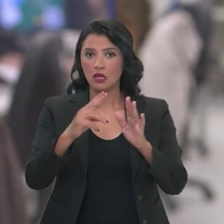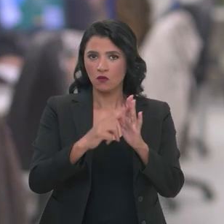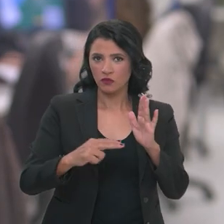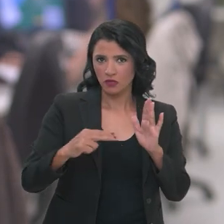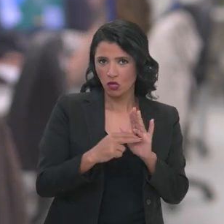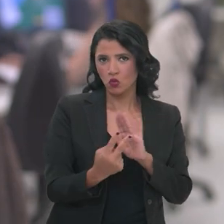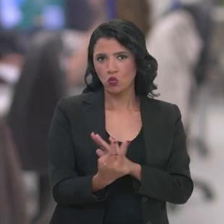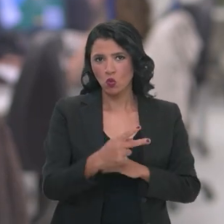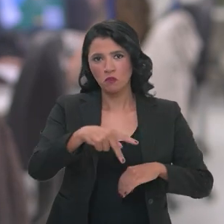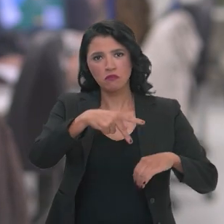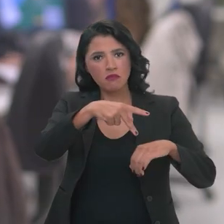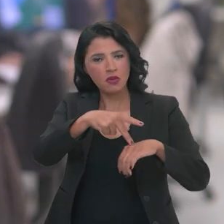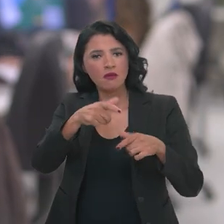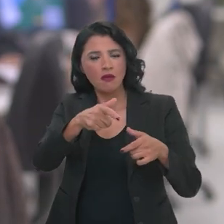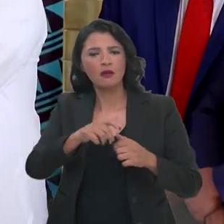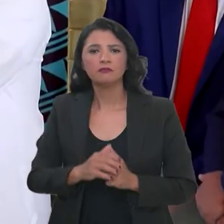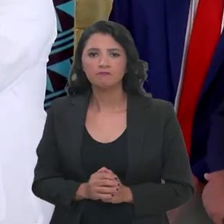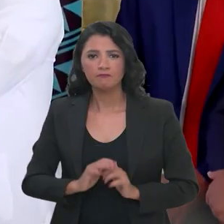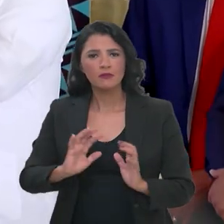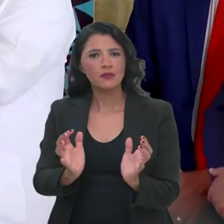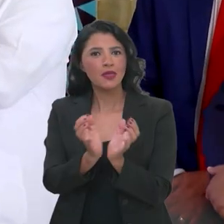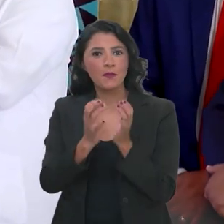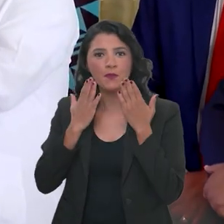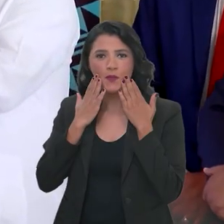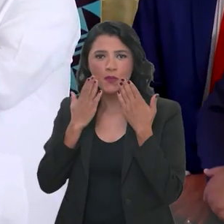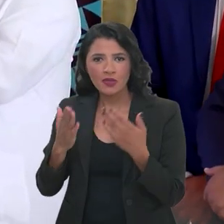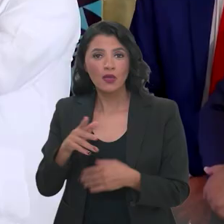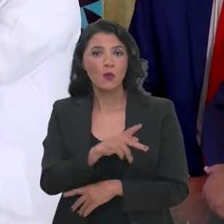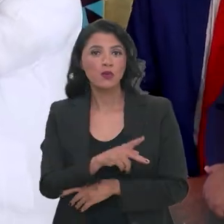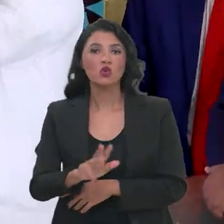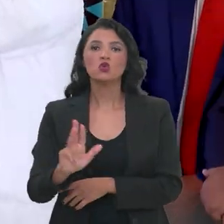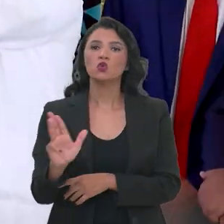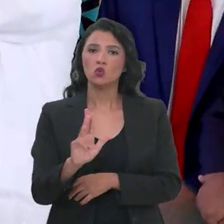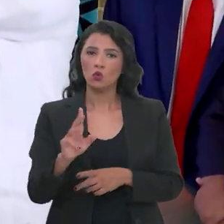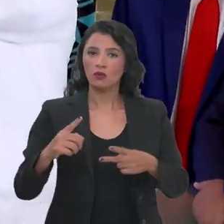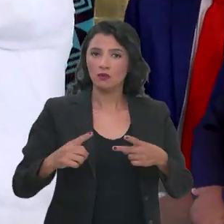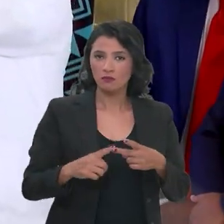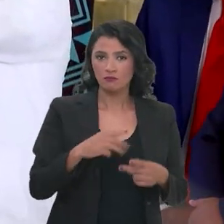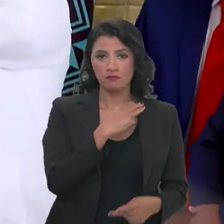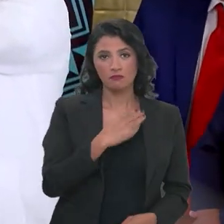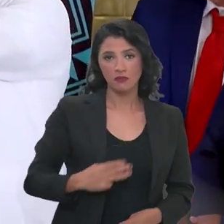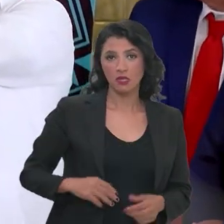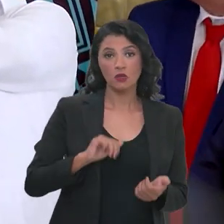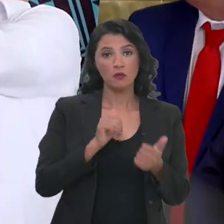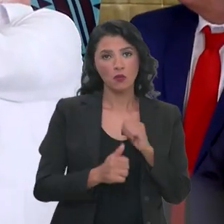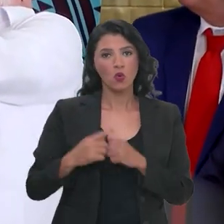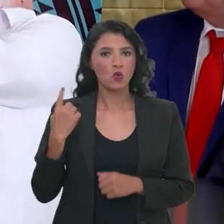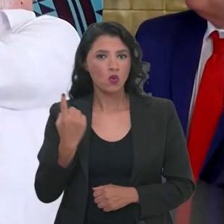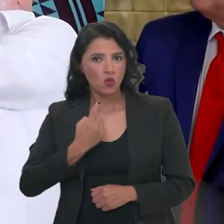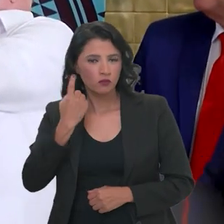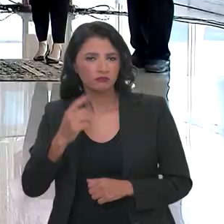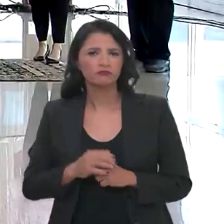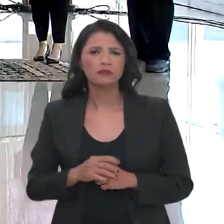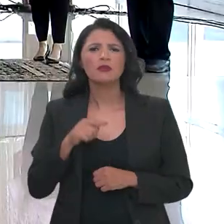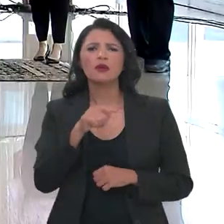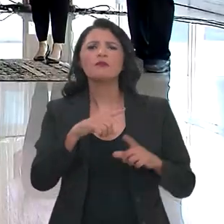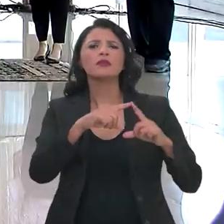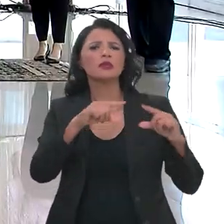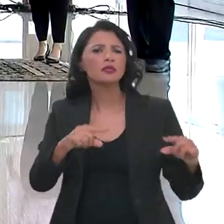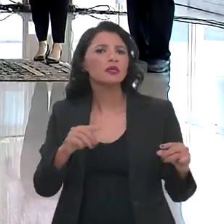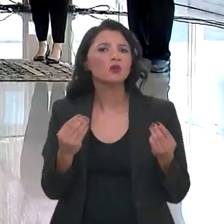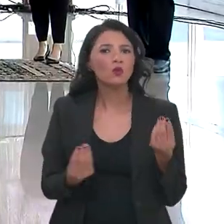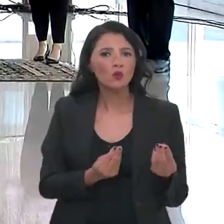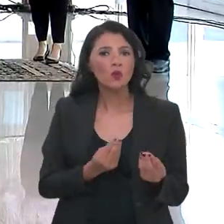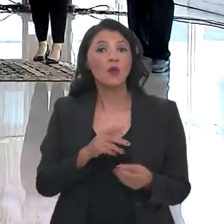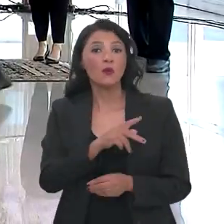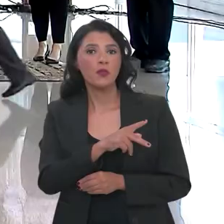Austrália e na Nova Zelândia, a Taça do Mundial foi apresentada hoje ao presidente Lula e à ministra do esporte, Ana Mose. Durante o evento